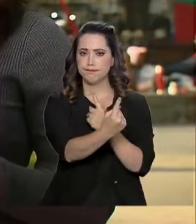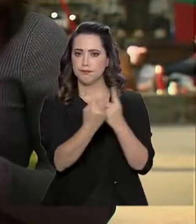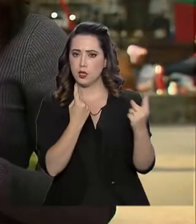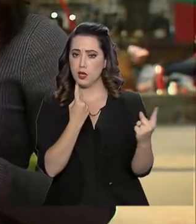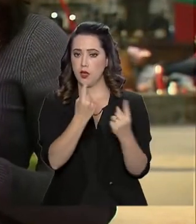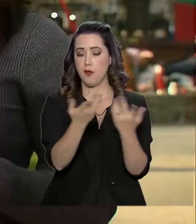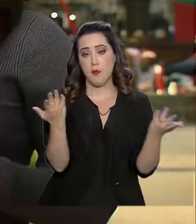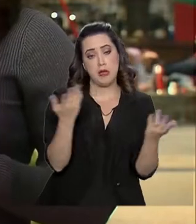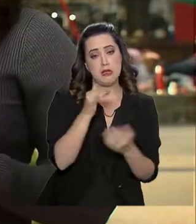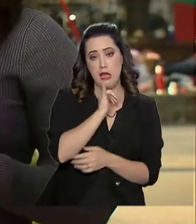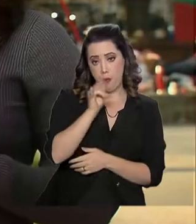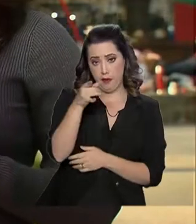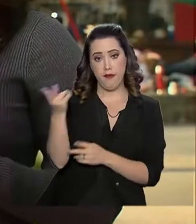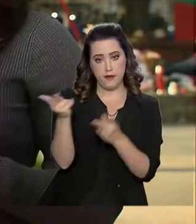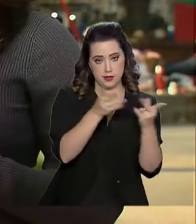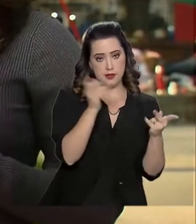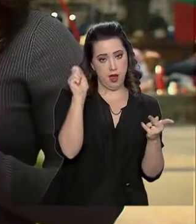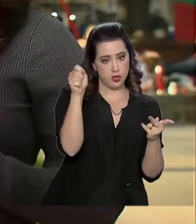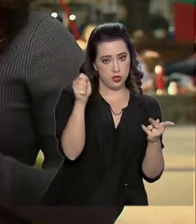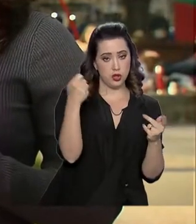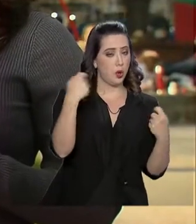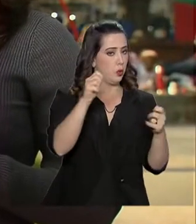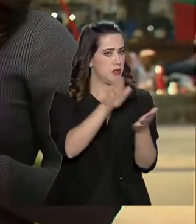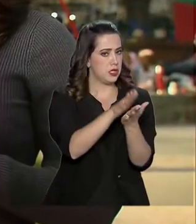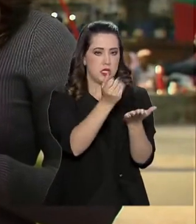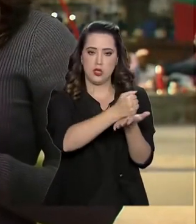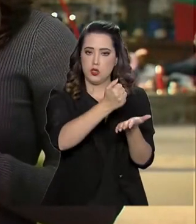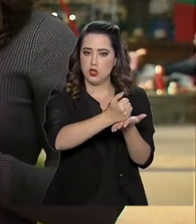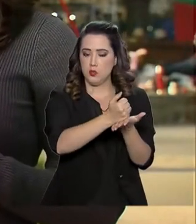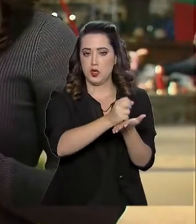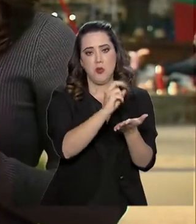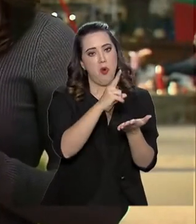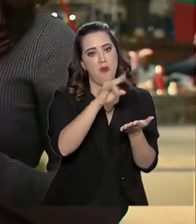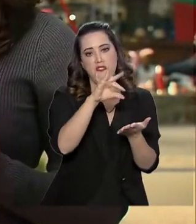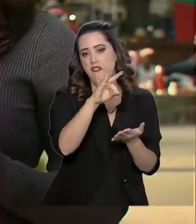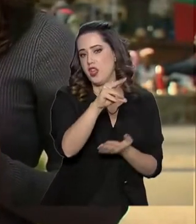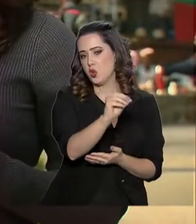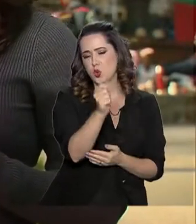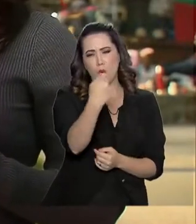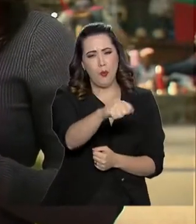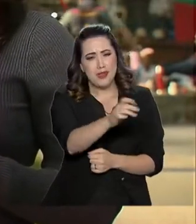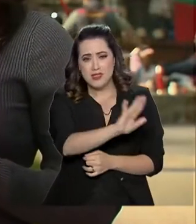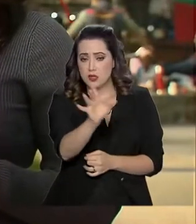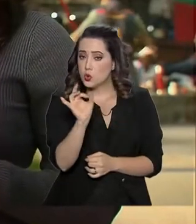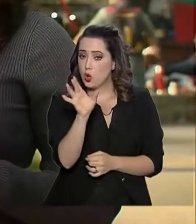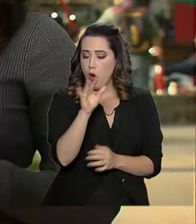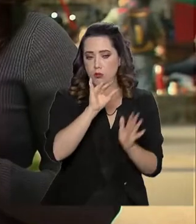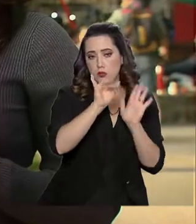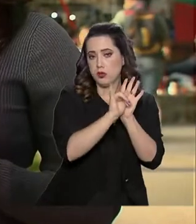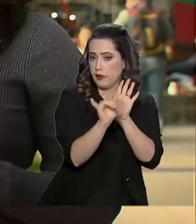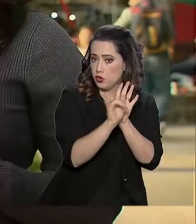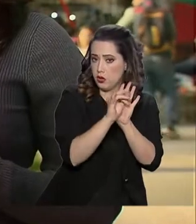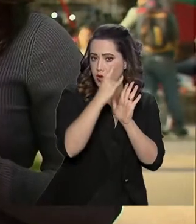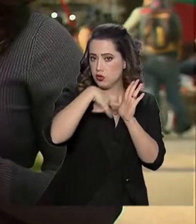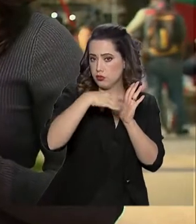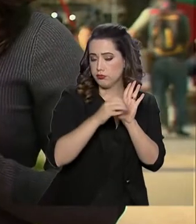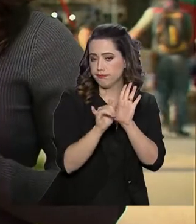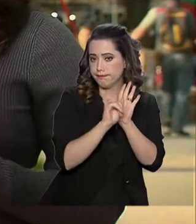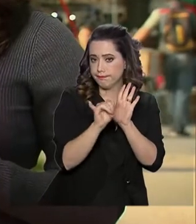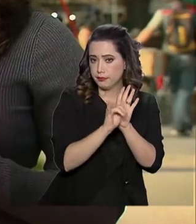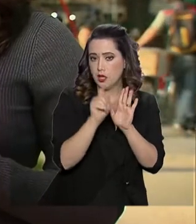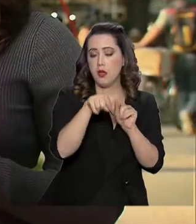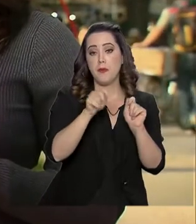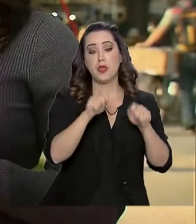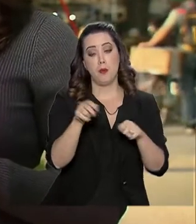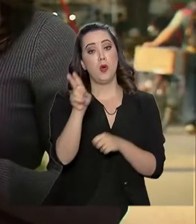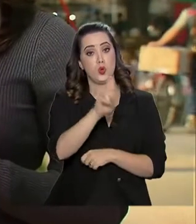exemplo, não precisa de passaporte ou visto. Apenas a identidade. Os acordos também permitem que os imigrantes possam usar o tempo de serviço